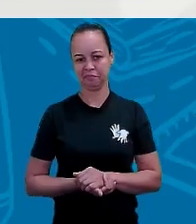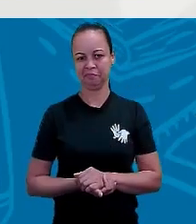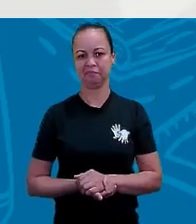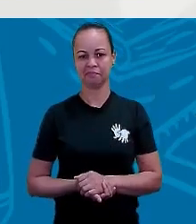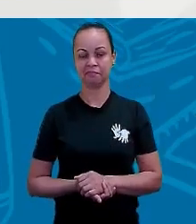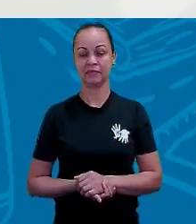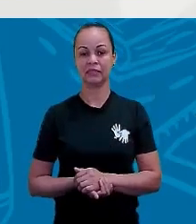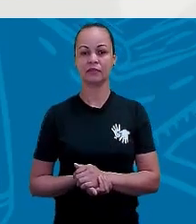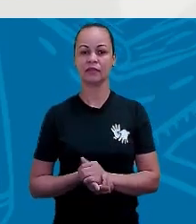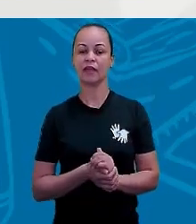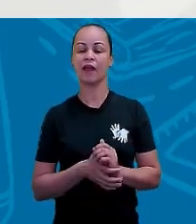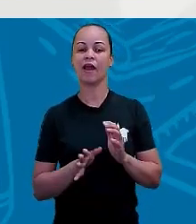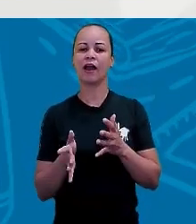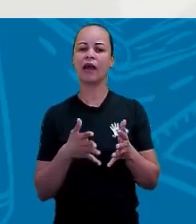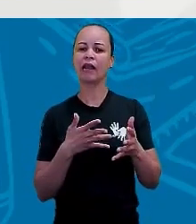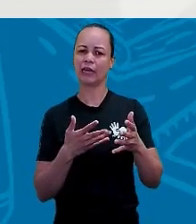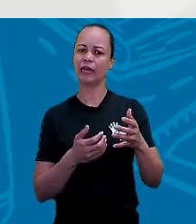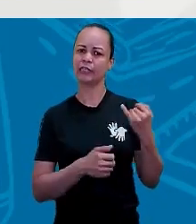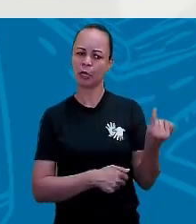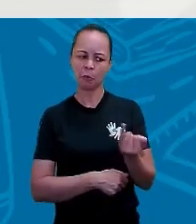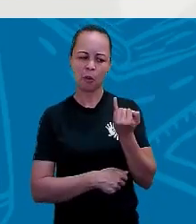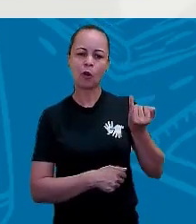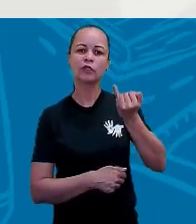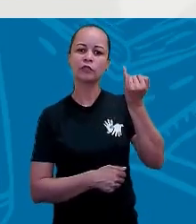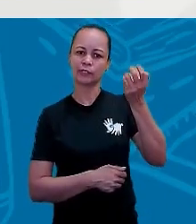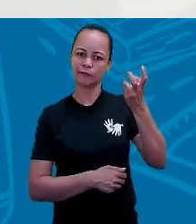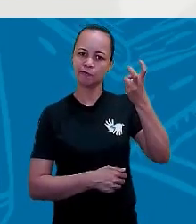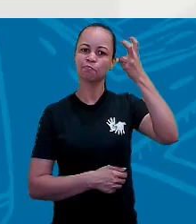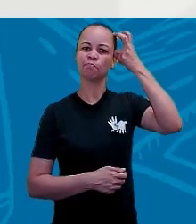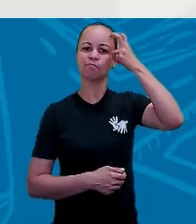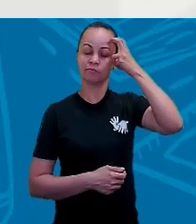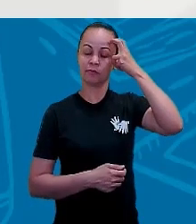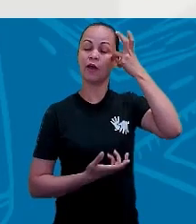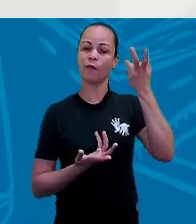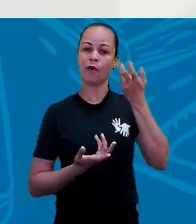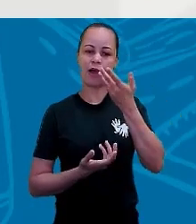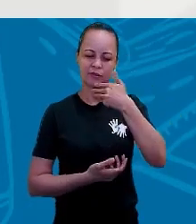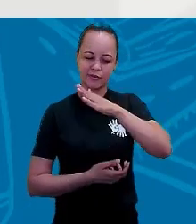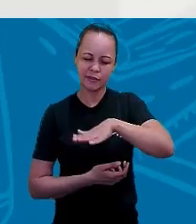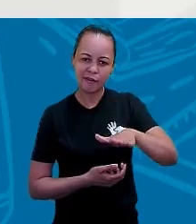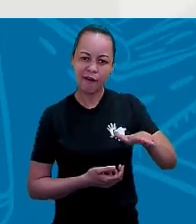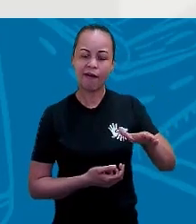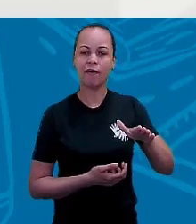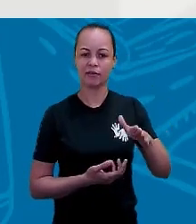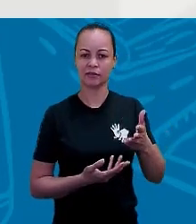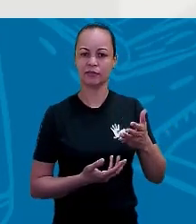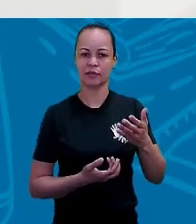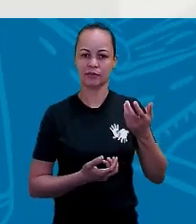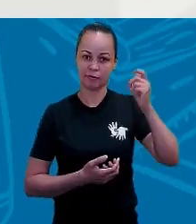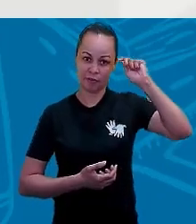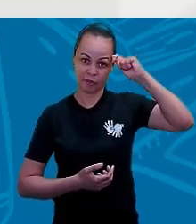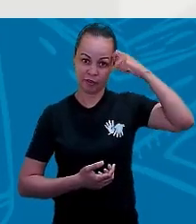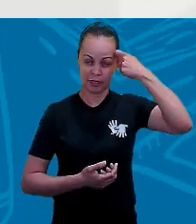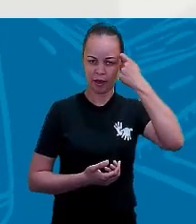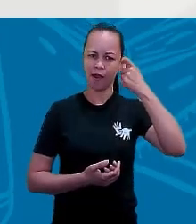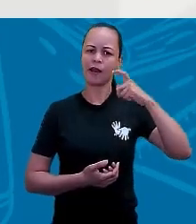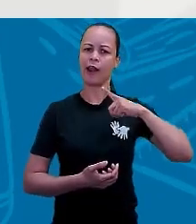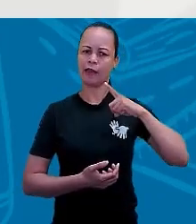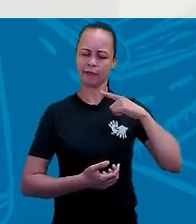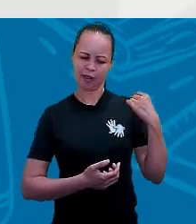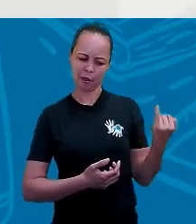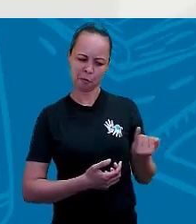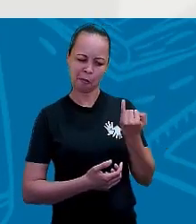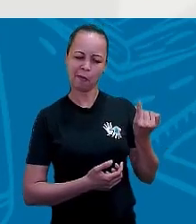mesmo! Além da riqueza cultural, as crianças africanas têm uma riqueza na